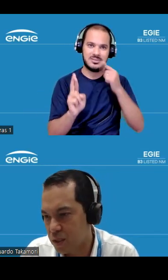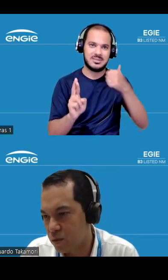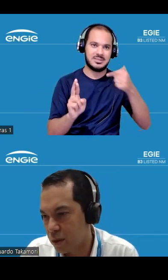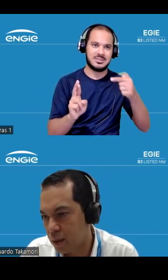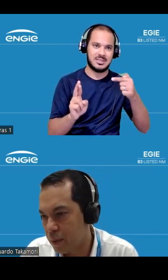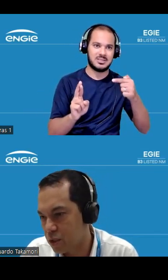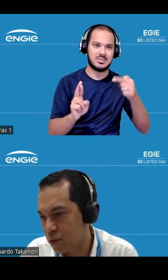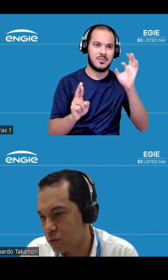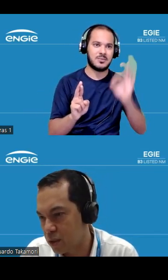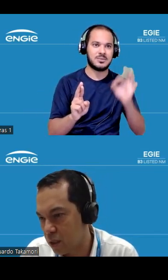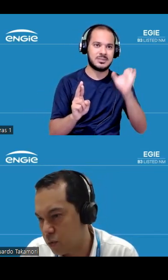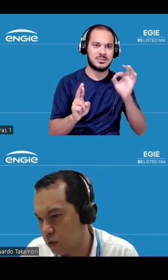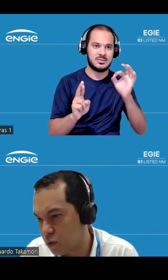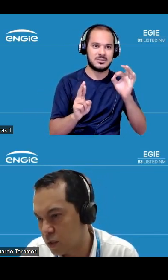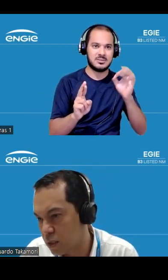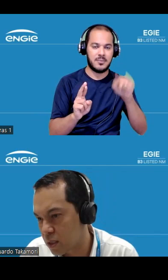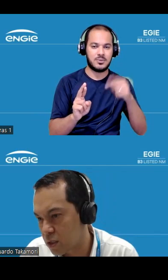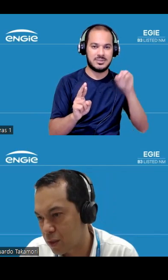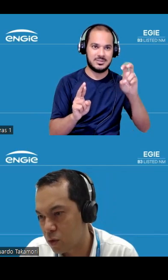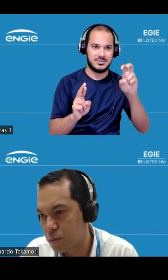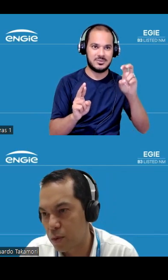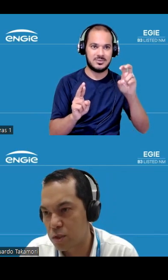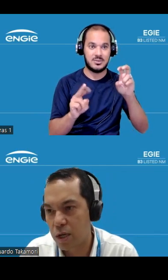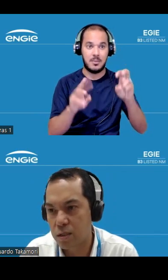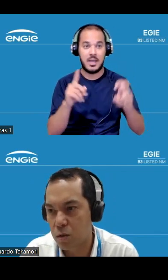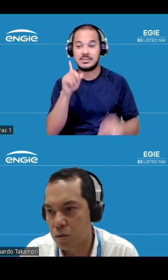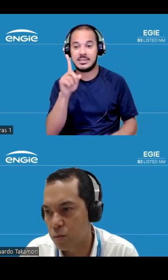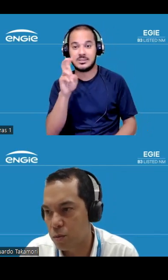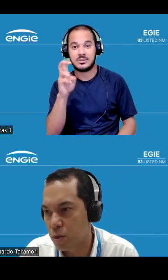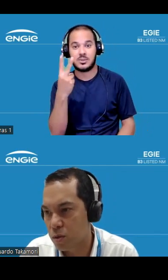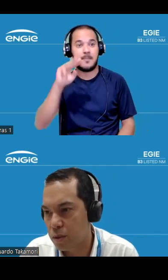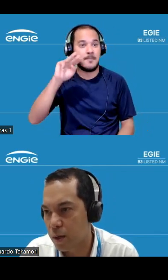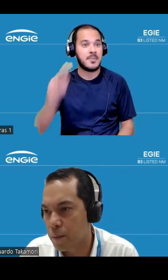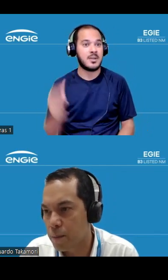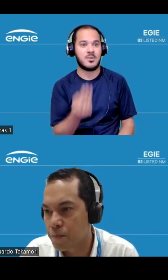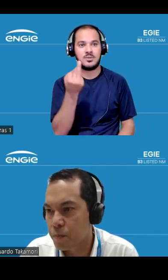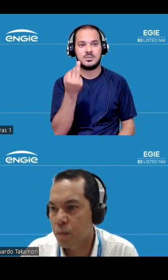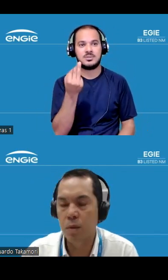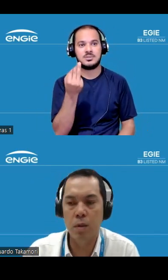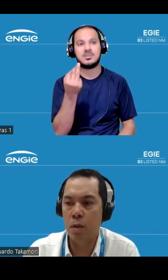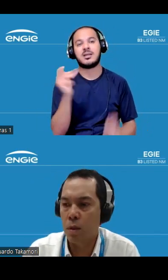participação a parte que nos é atribuível aqui é 152 milhões de reais que contribui para o nosso EBITDA